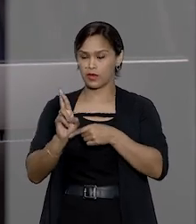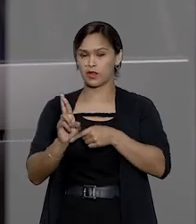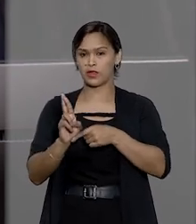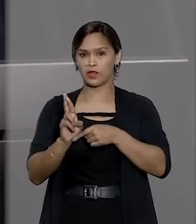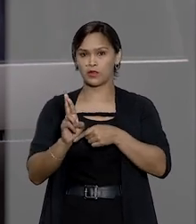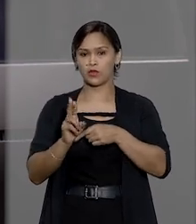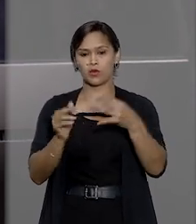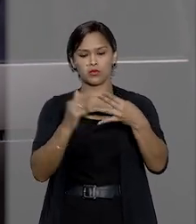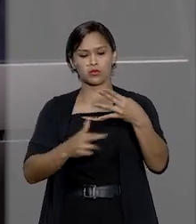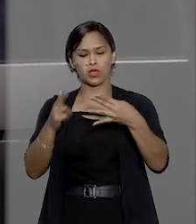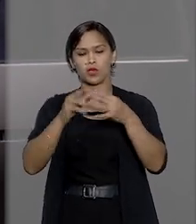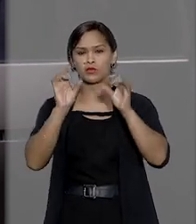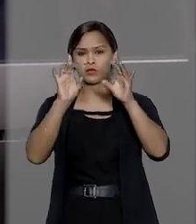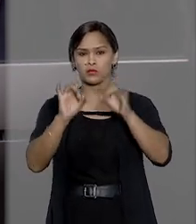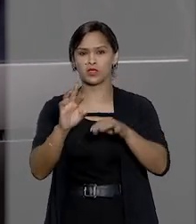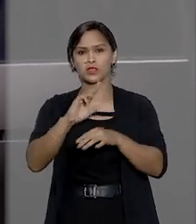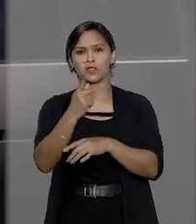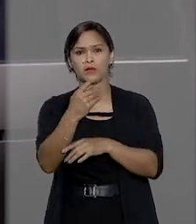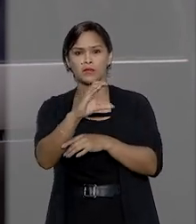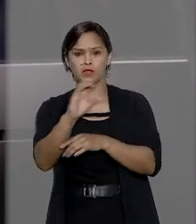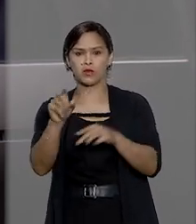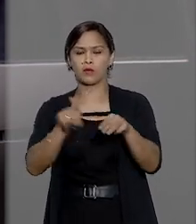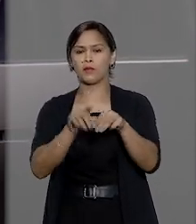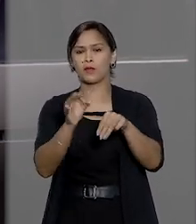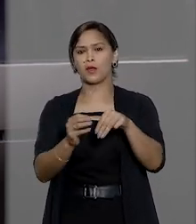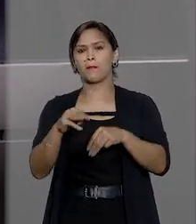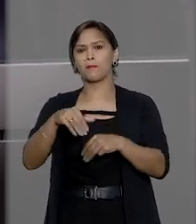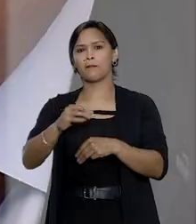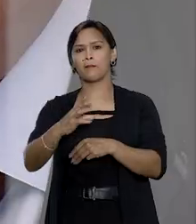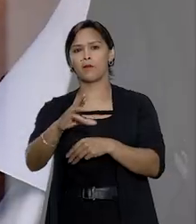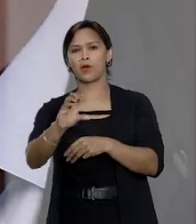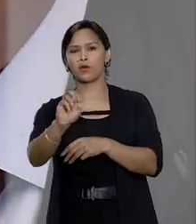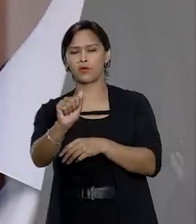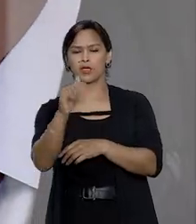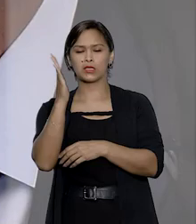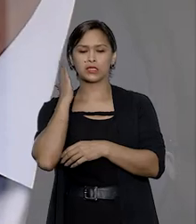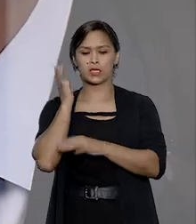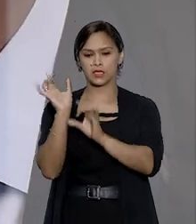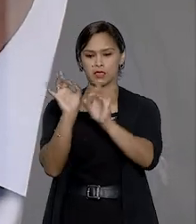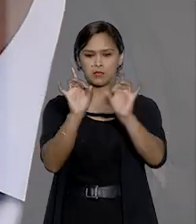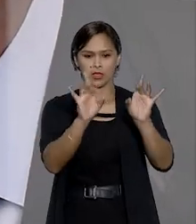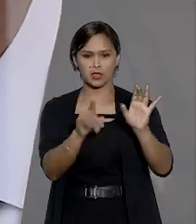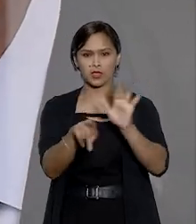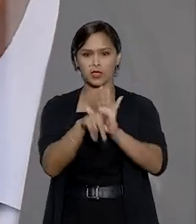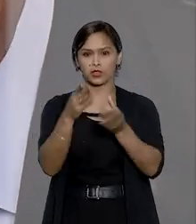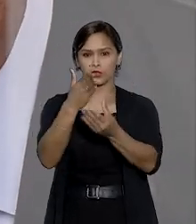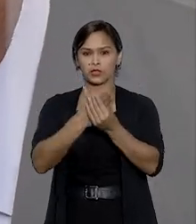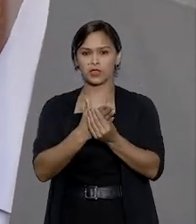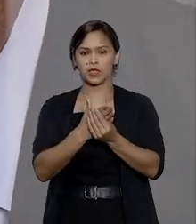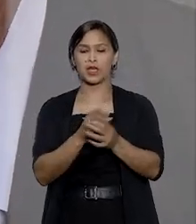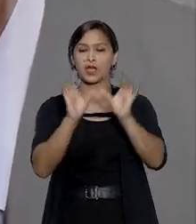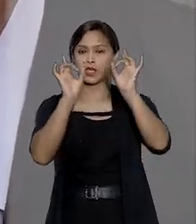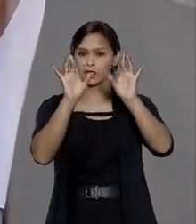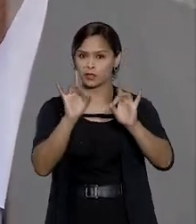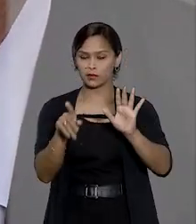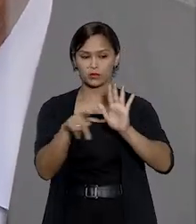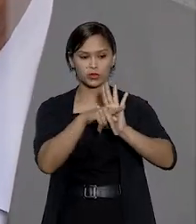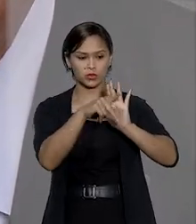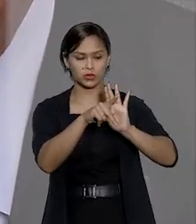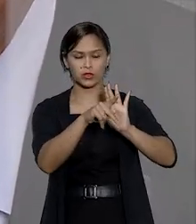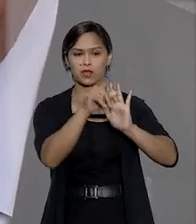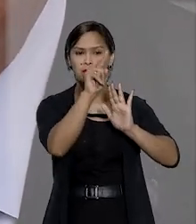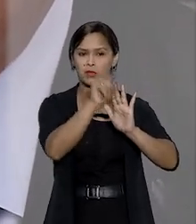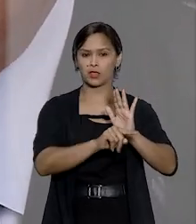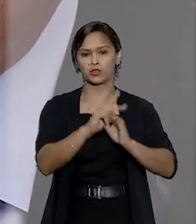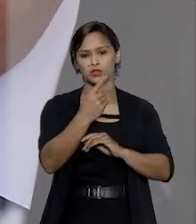Recurso Ordinário em Habeas Corpus, ministro Moura Ribeiro, considerou que, diante das particularidades do caso, excepcionalmente, o Habeas